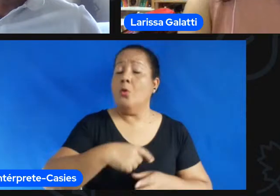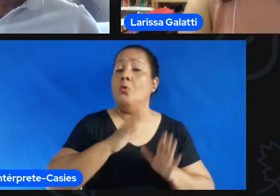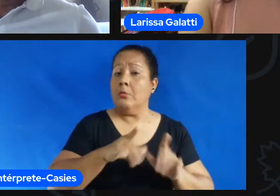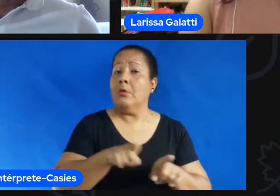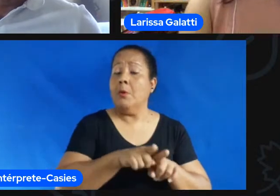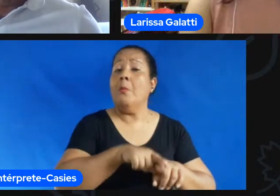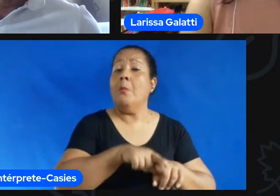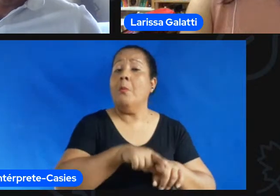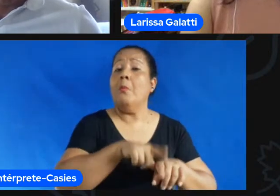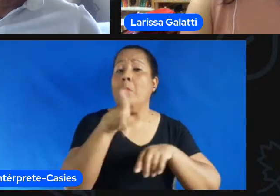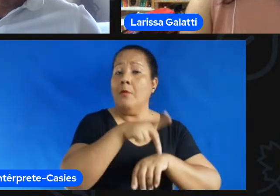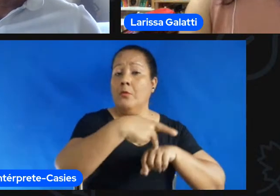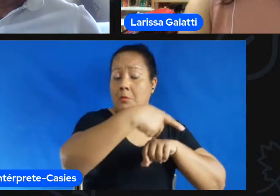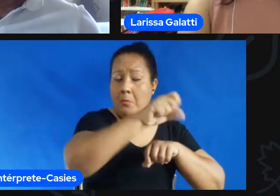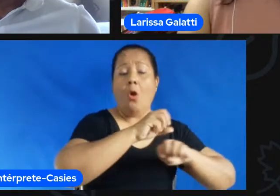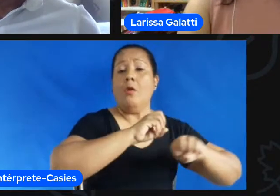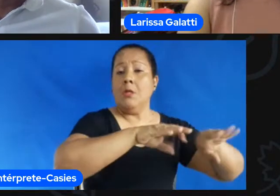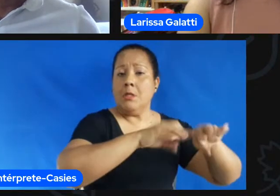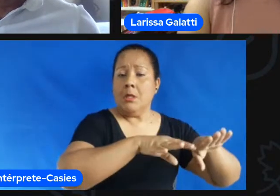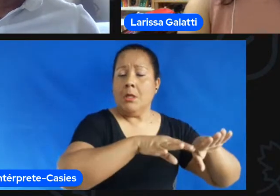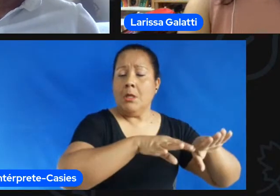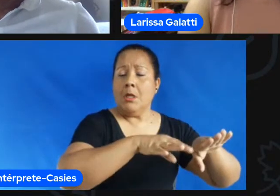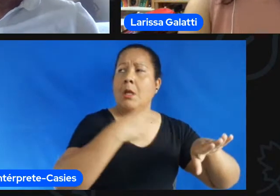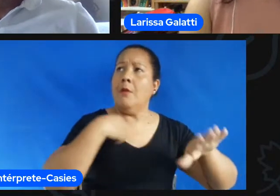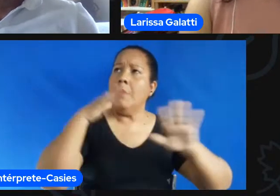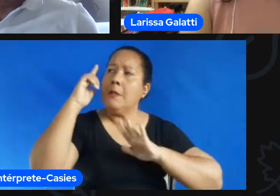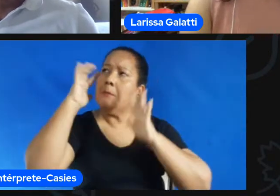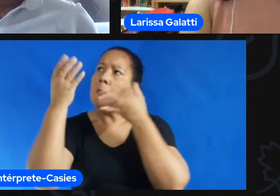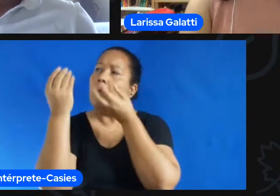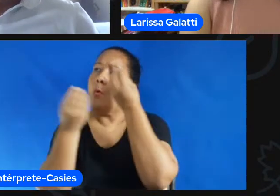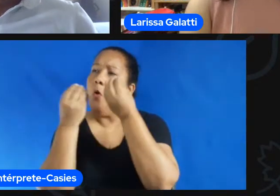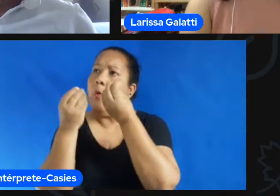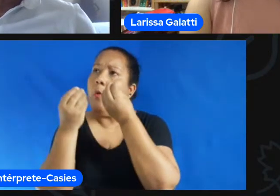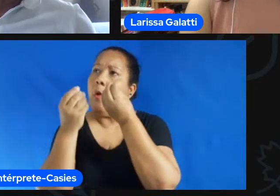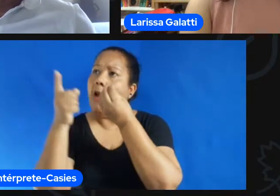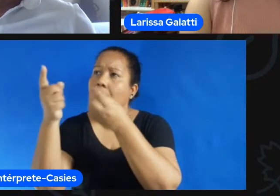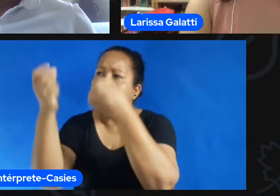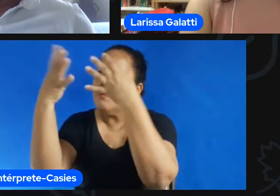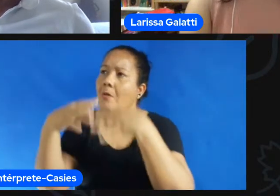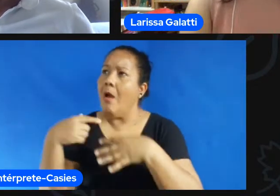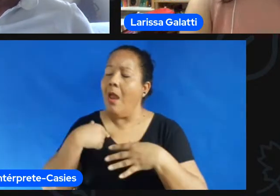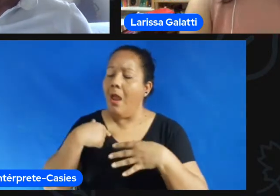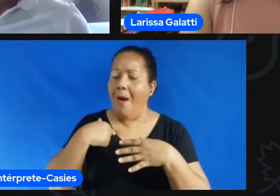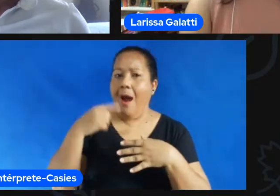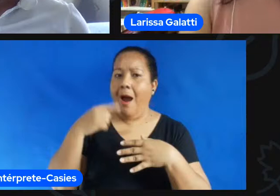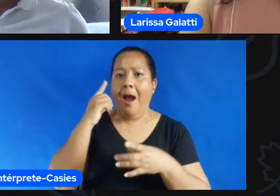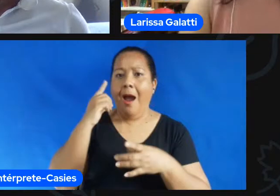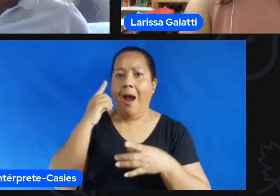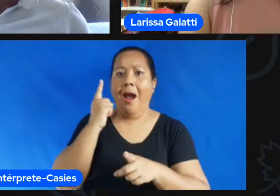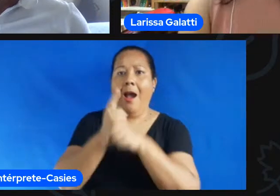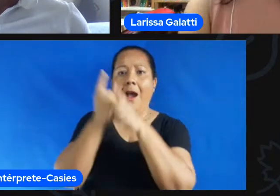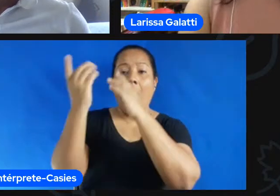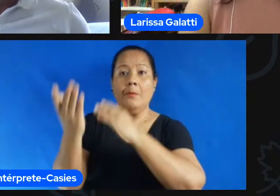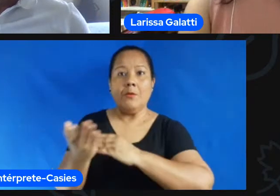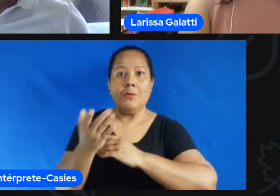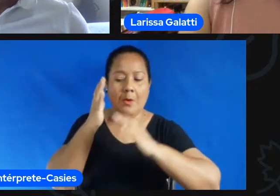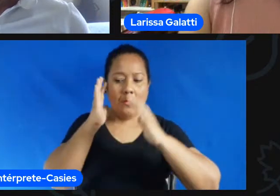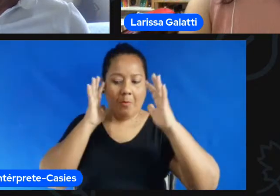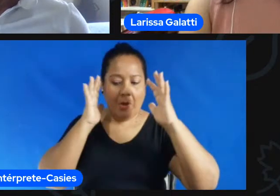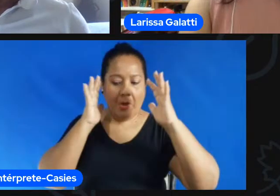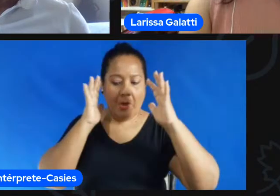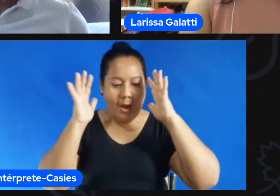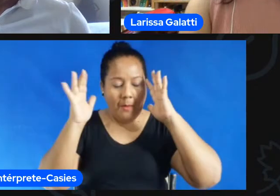fica também com essa provocação e também provocando para que haja essa criação desse desse